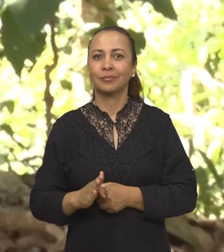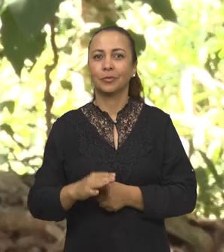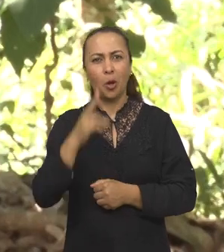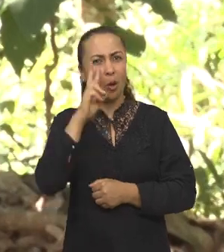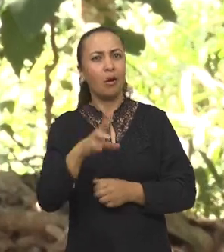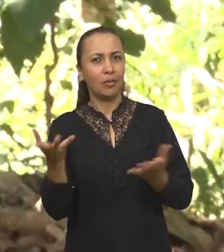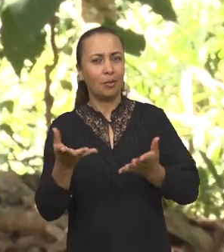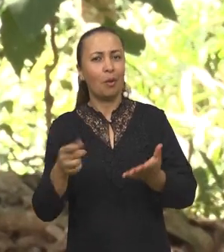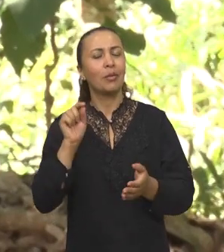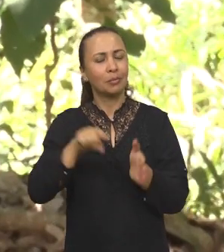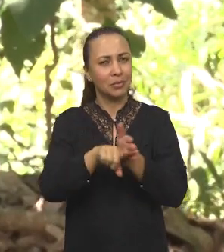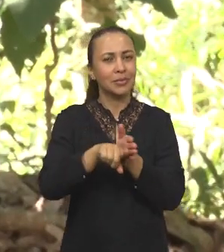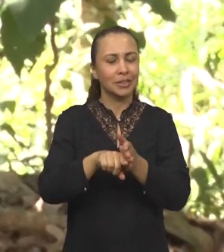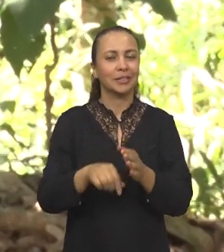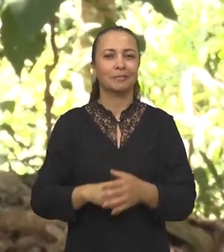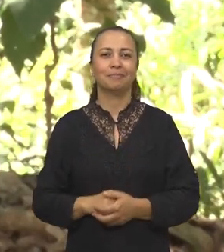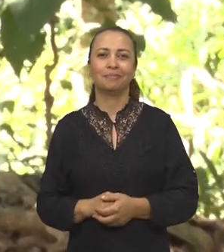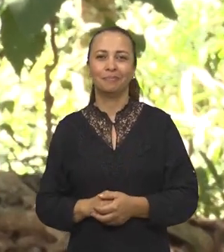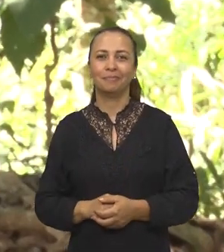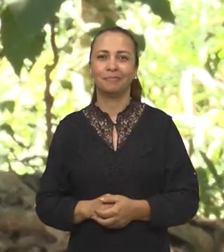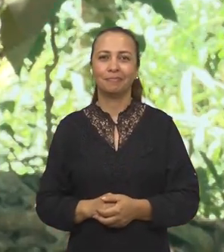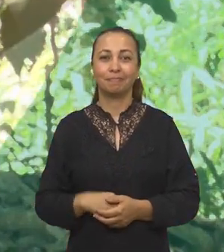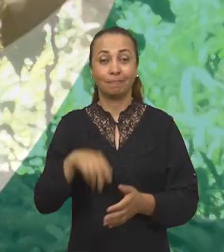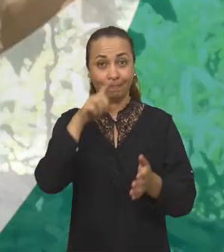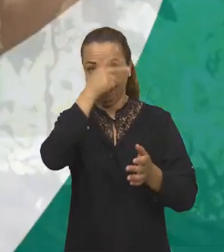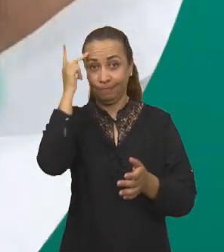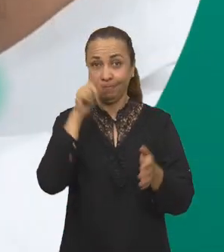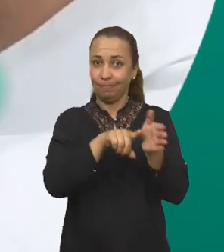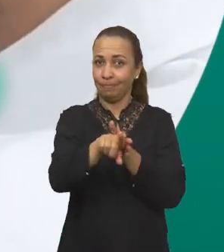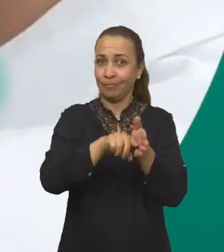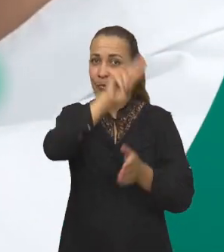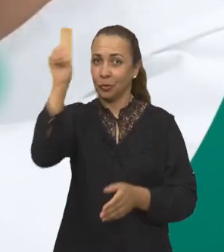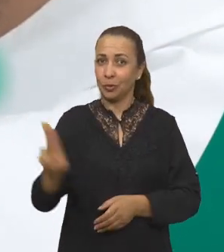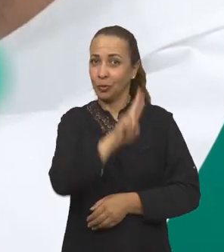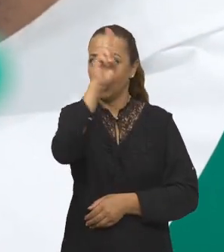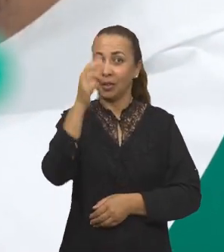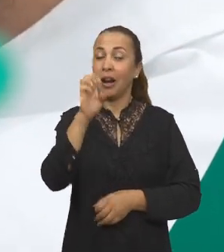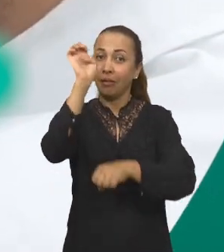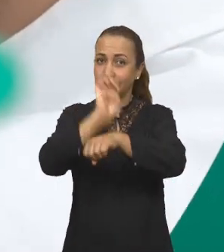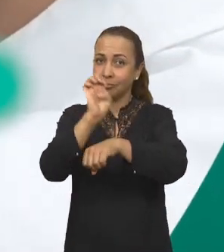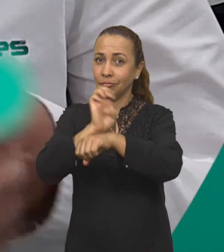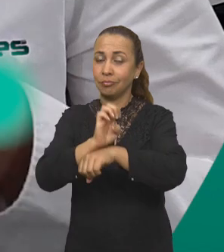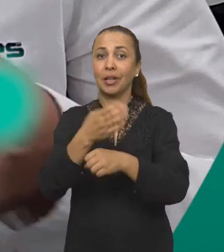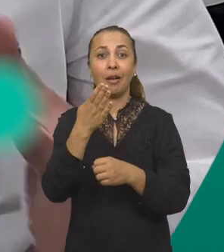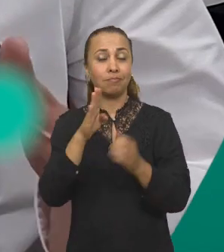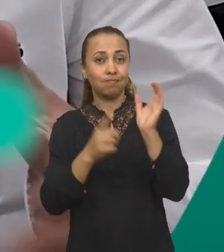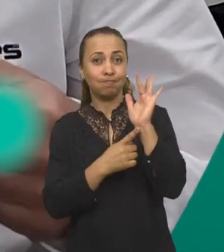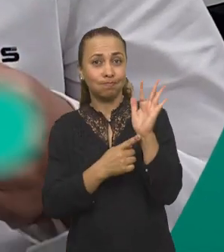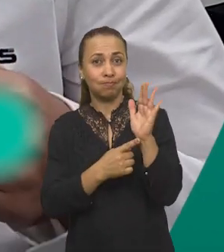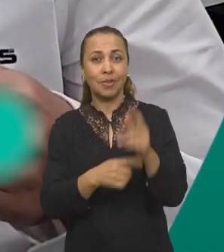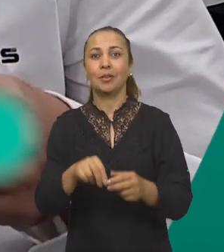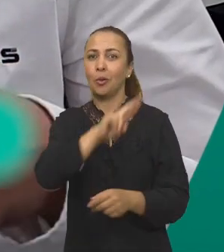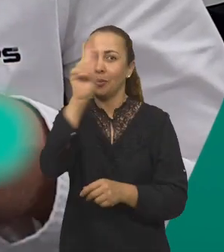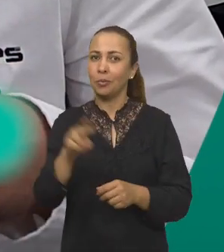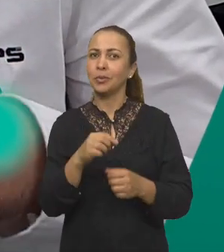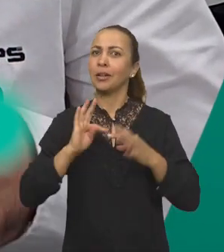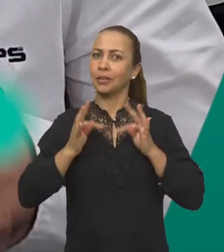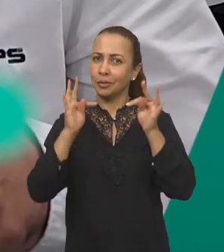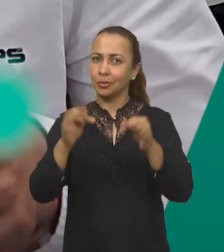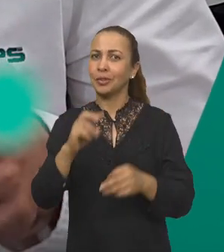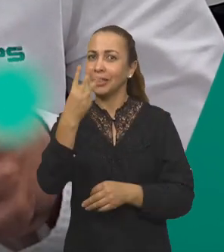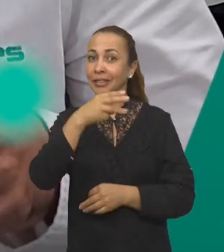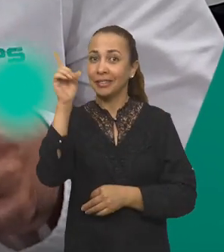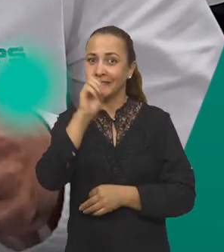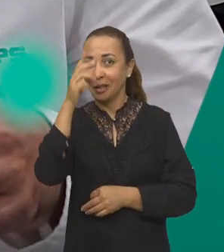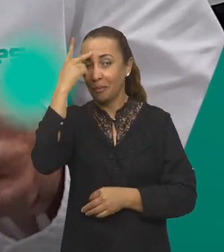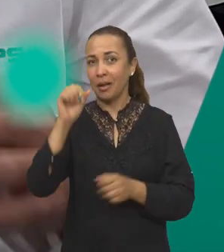brasileiro. Confira algumas das pesquisas de hoje. Pesquisadores da Universidade Estadual da Paraíba usam tecnologia 3D